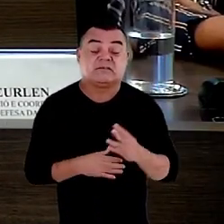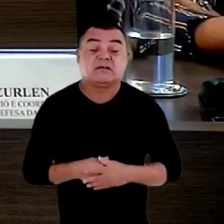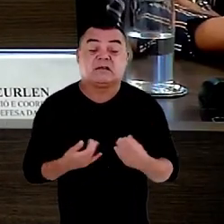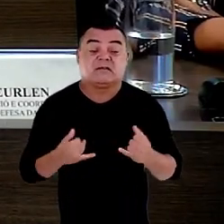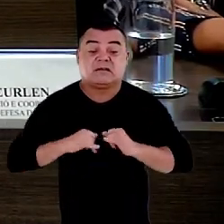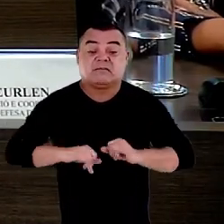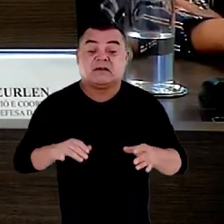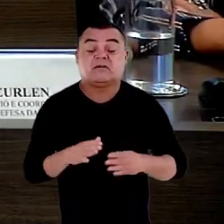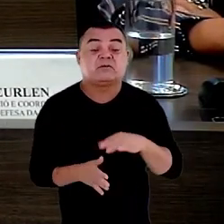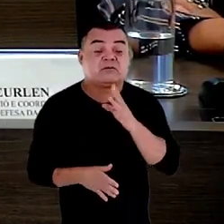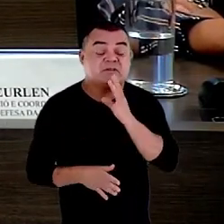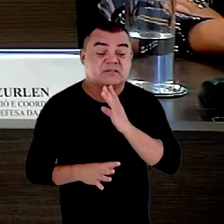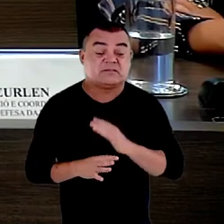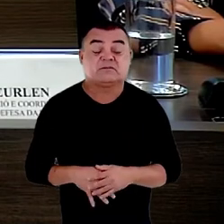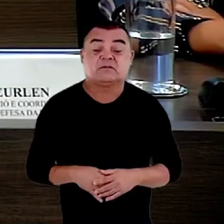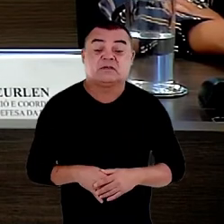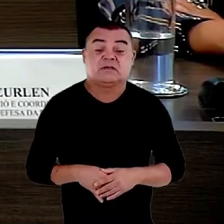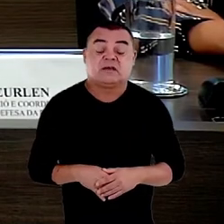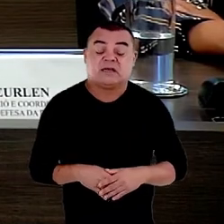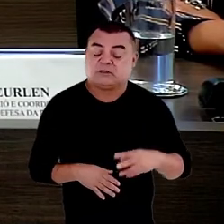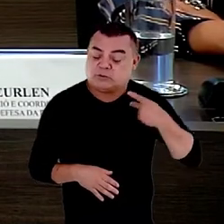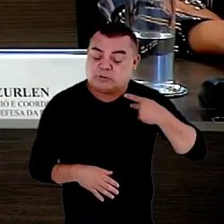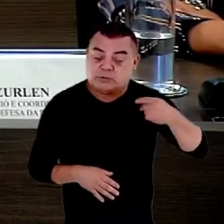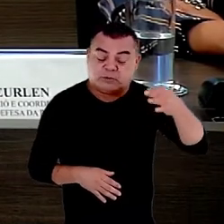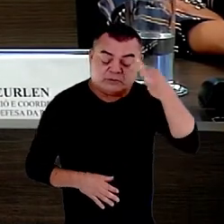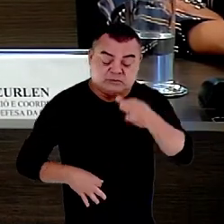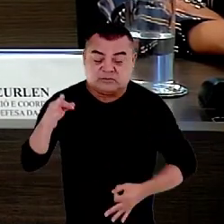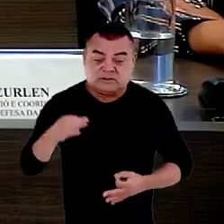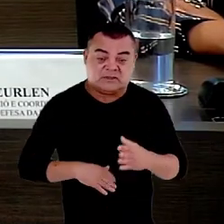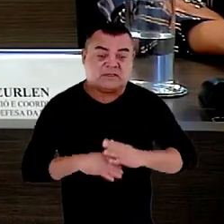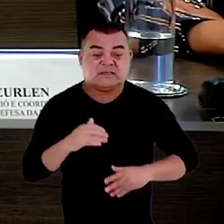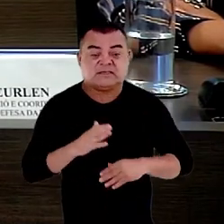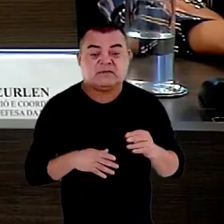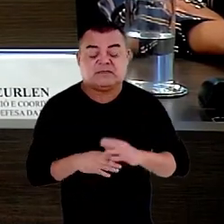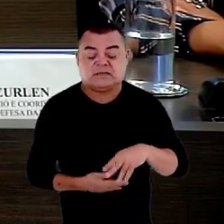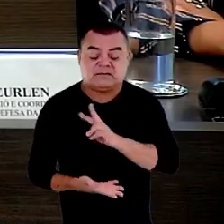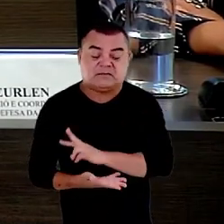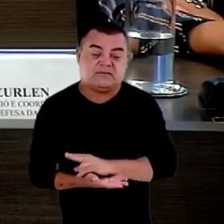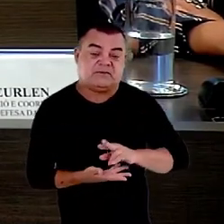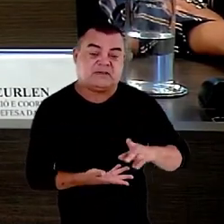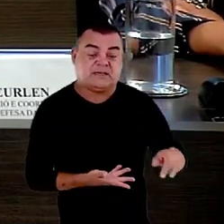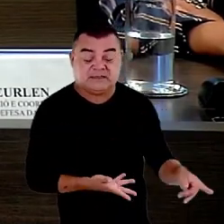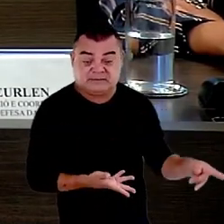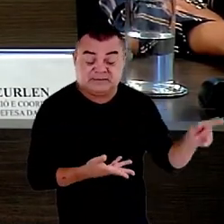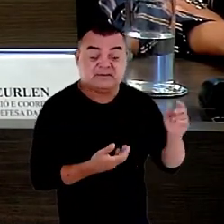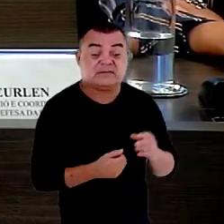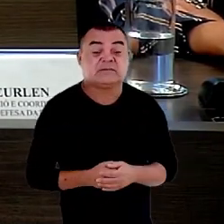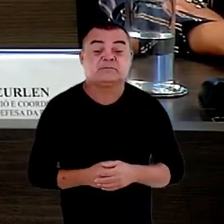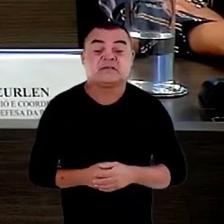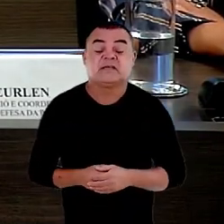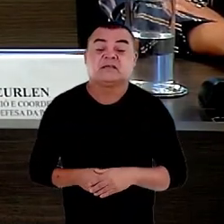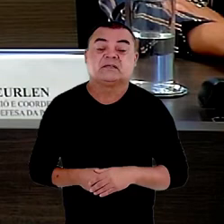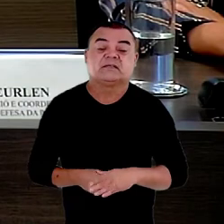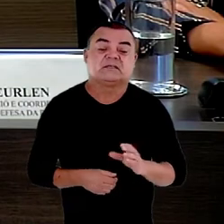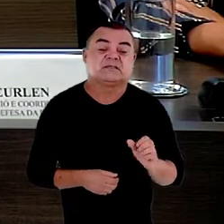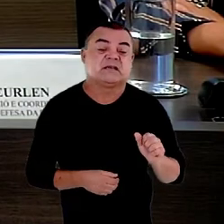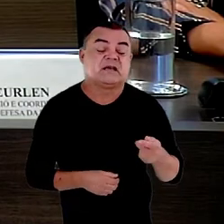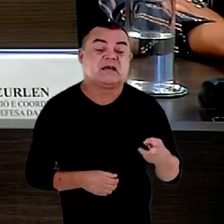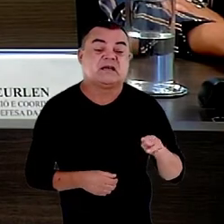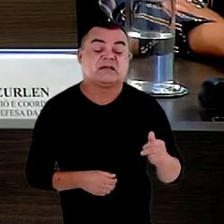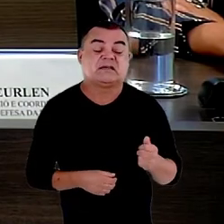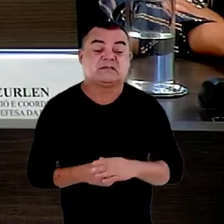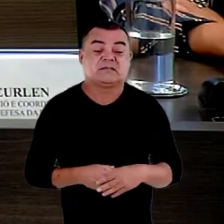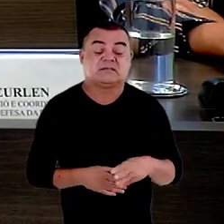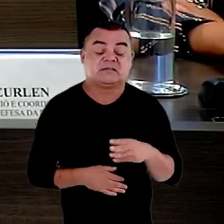dessa lei ao conhecimento de todos os produtores de justiça que atuam nas diferentes searas do Ministério Público na